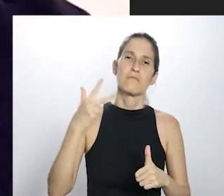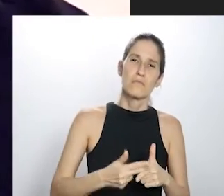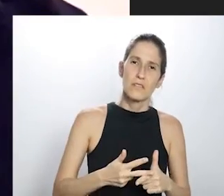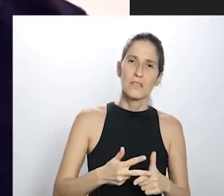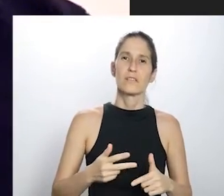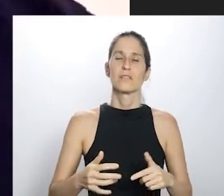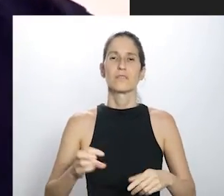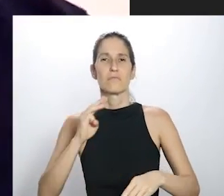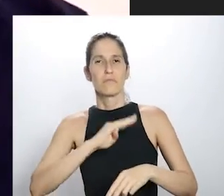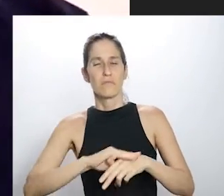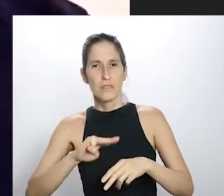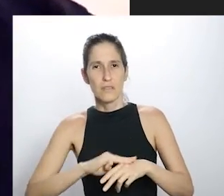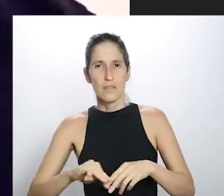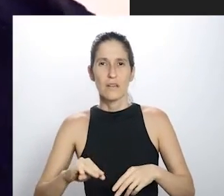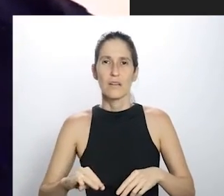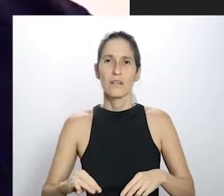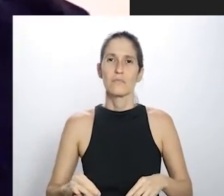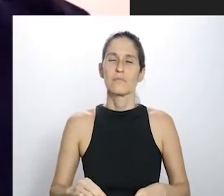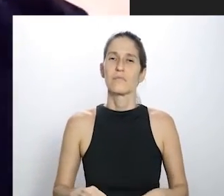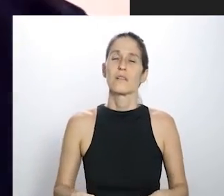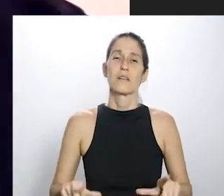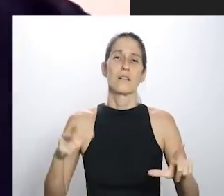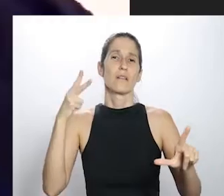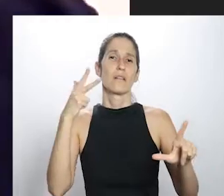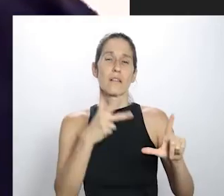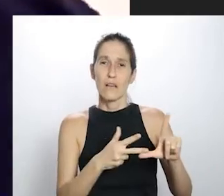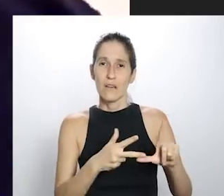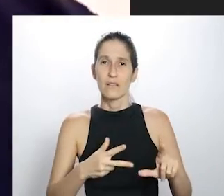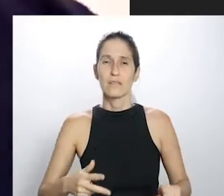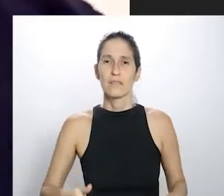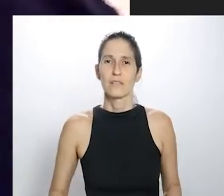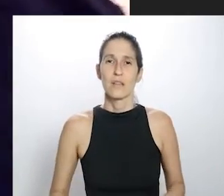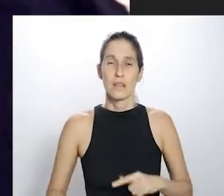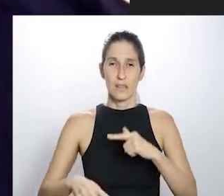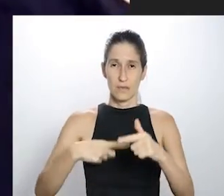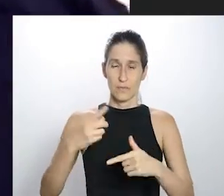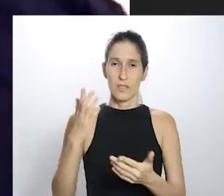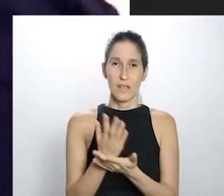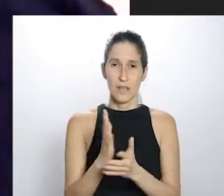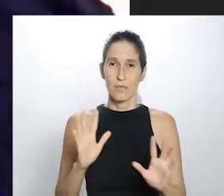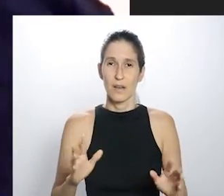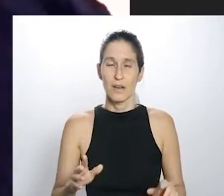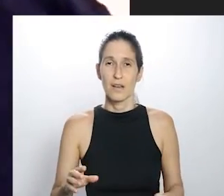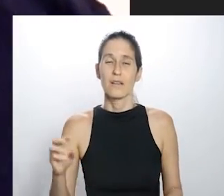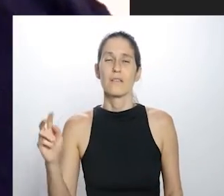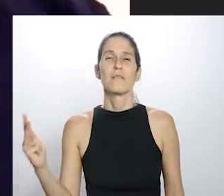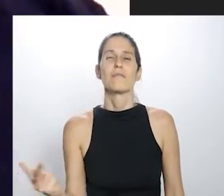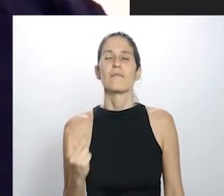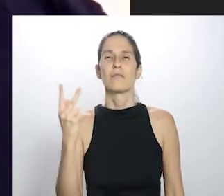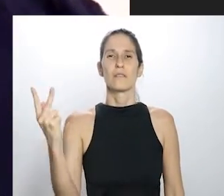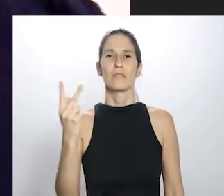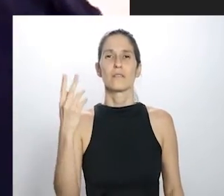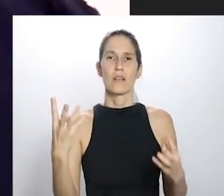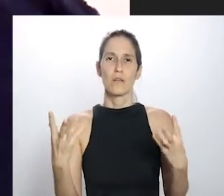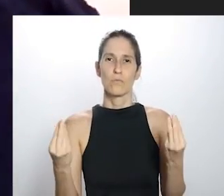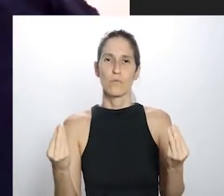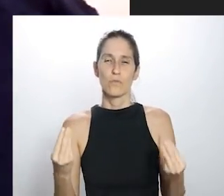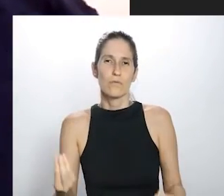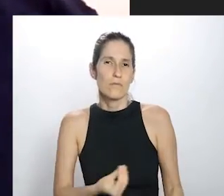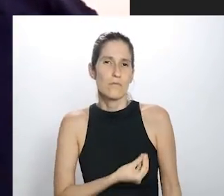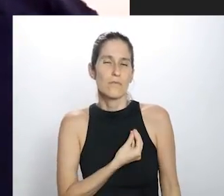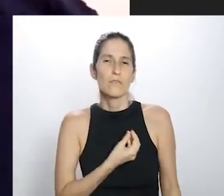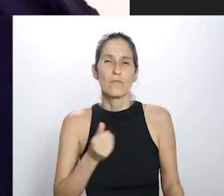esse aprendizado, quer dizer, quando a gente vai valorizar muito estar presente, mas